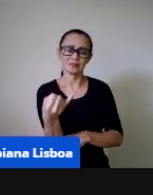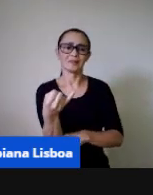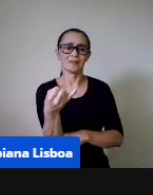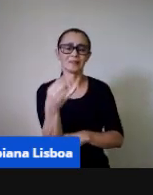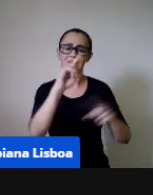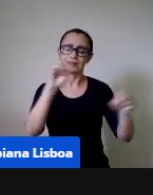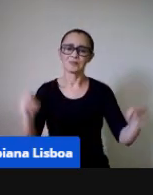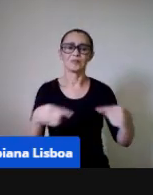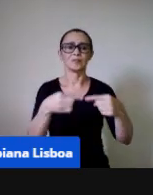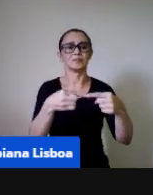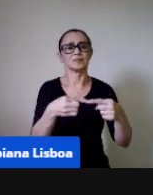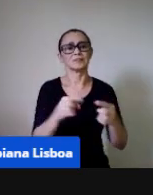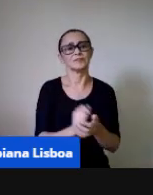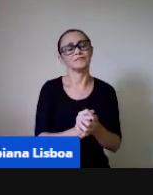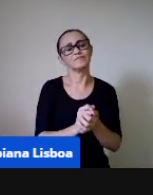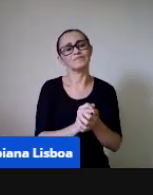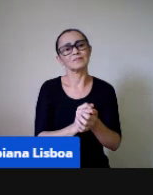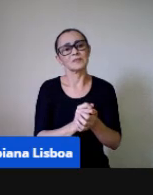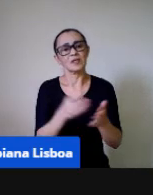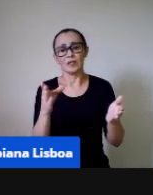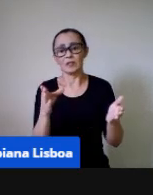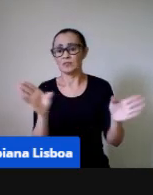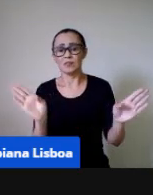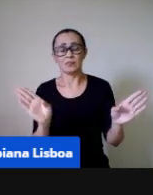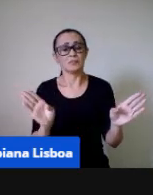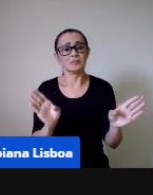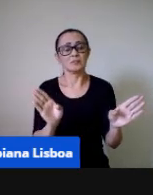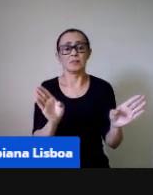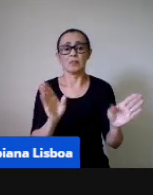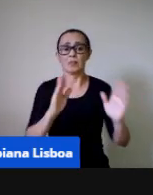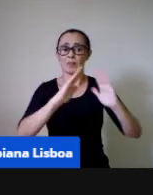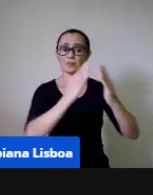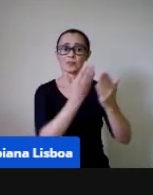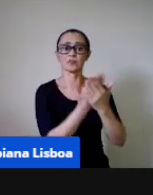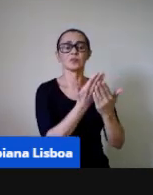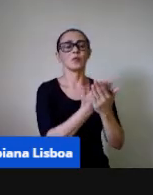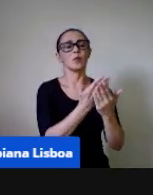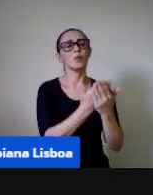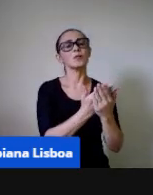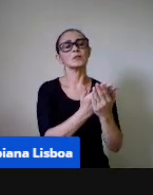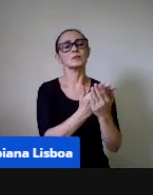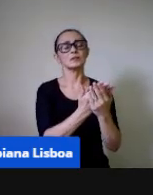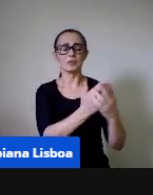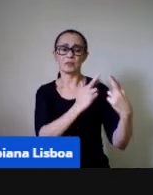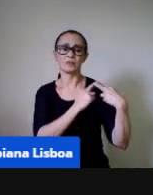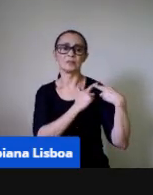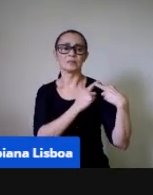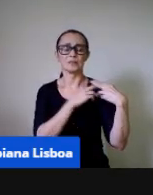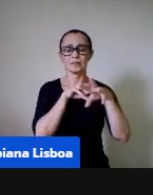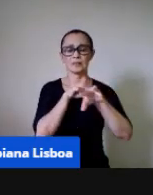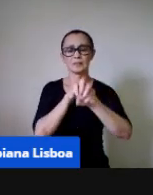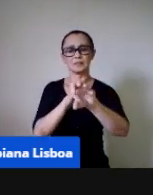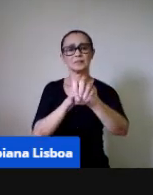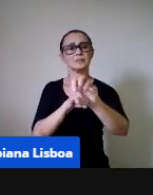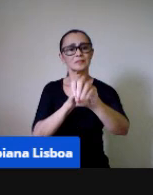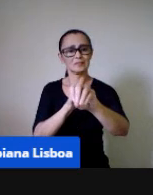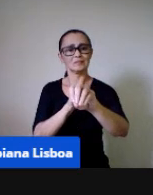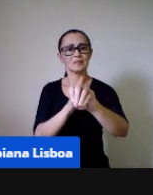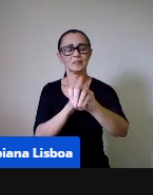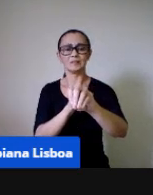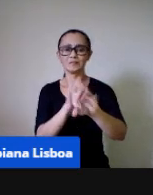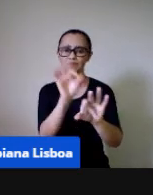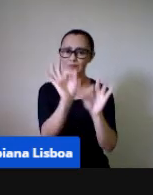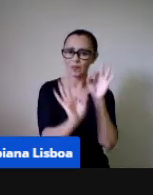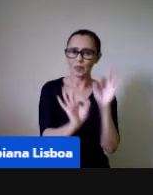não são espontâneos, e, portanto, a escola tem uma responsabilidade de ensinar e sistematizar isso.